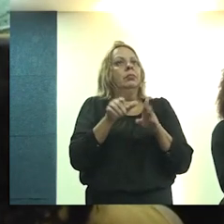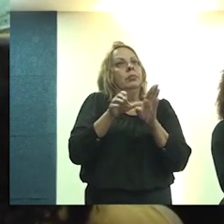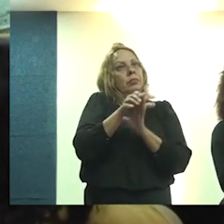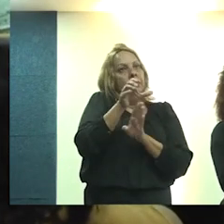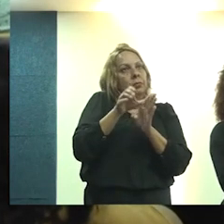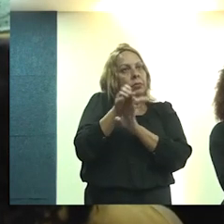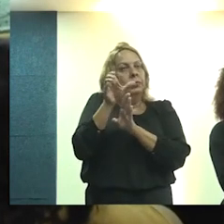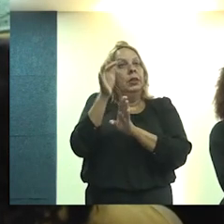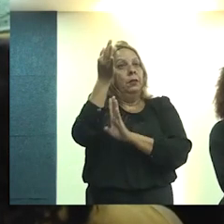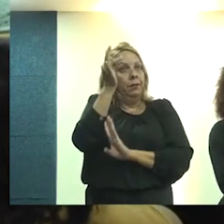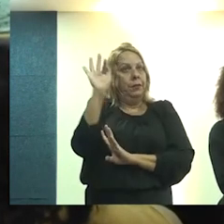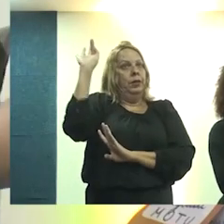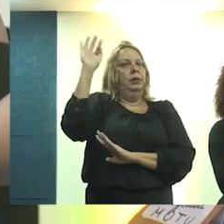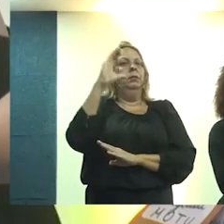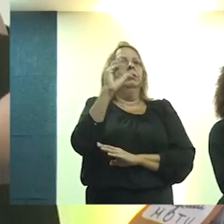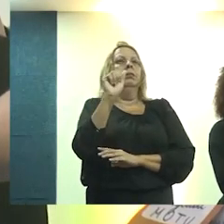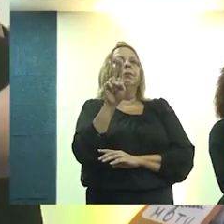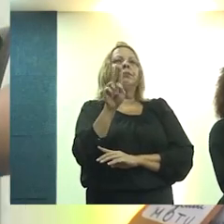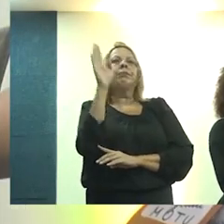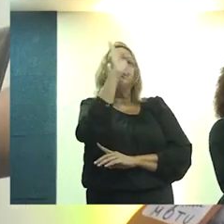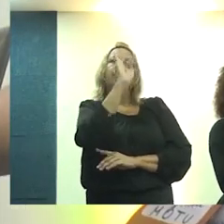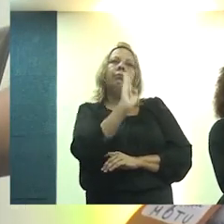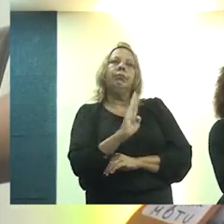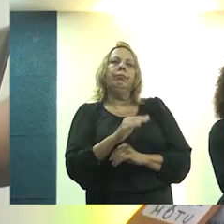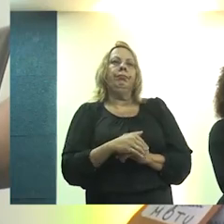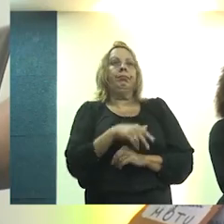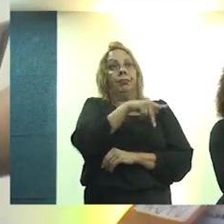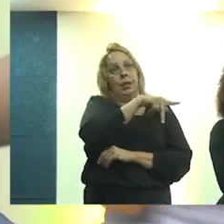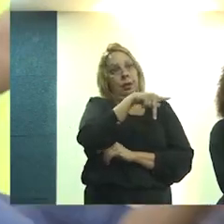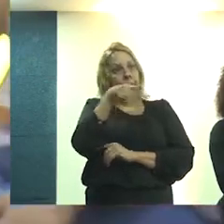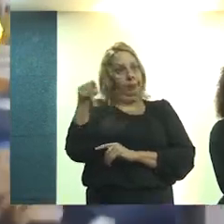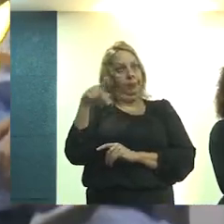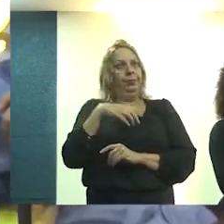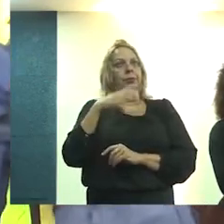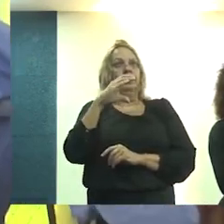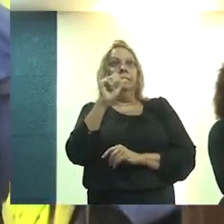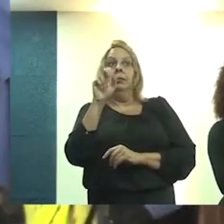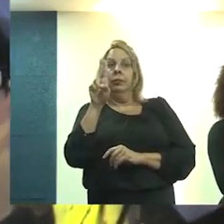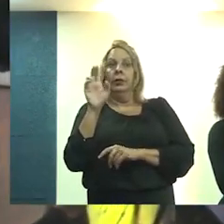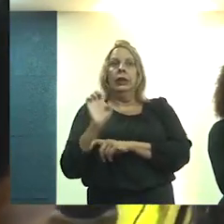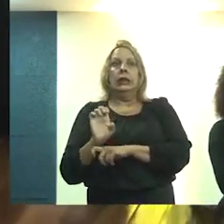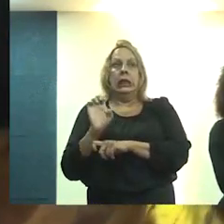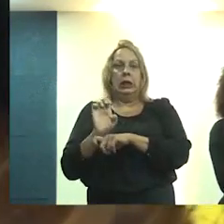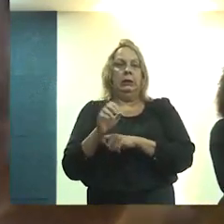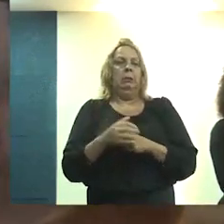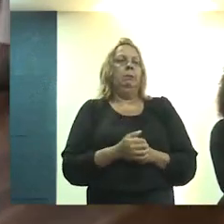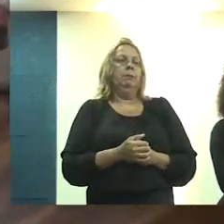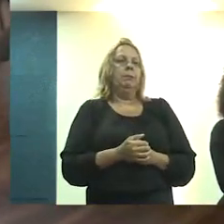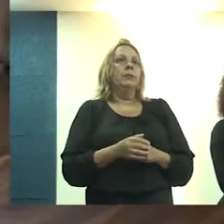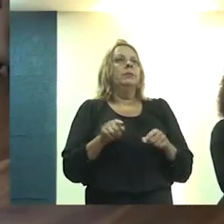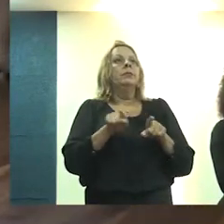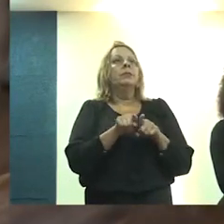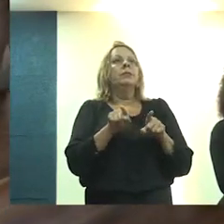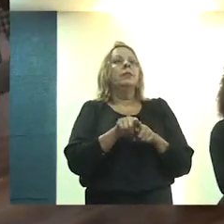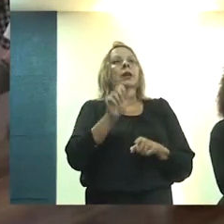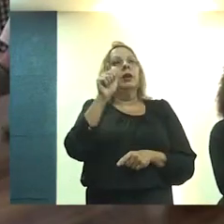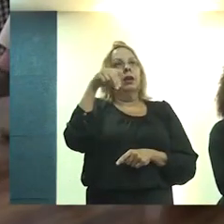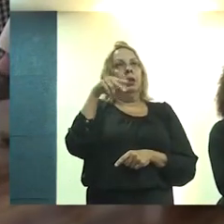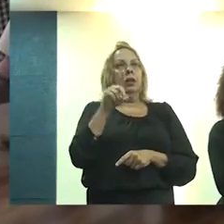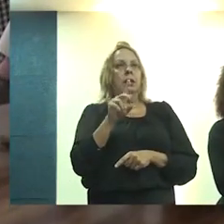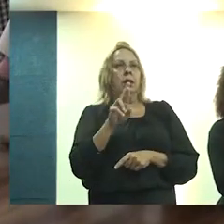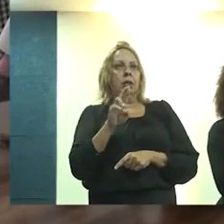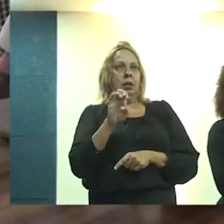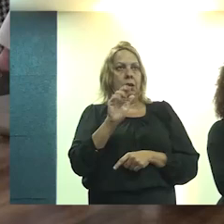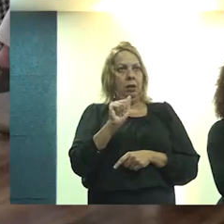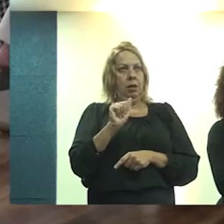conselheiros federais do Cal Brasil, dos presidentes dos CAUs estaduais e da senhora Andréa dos